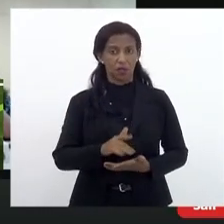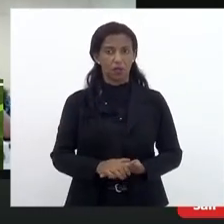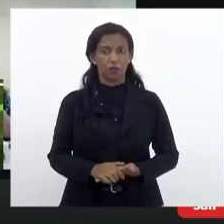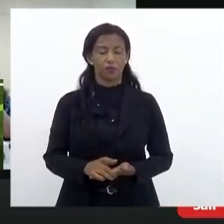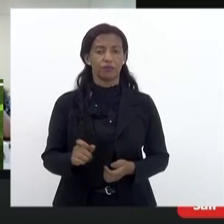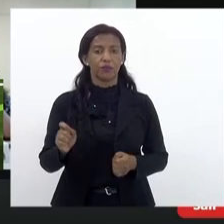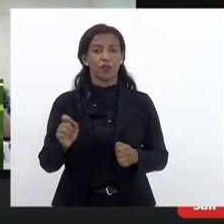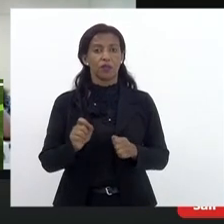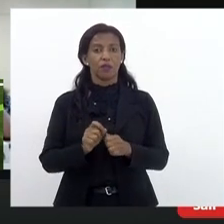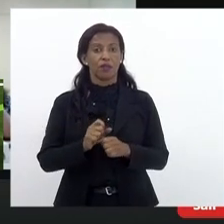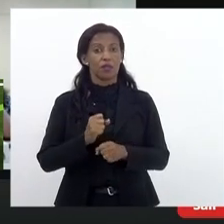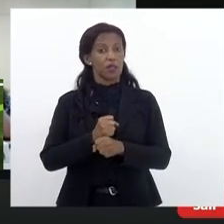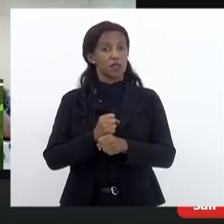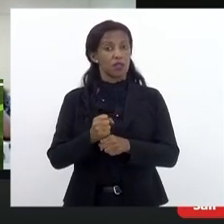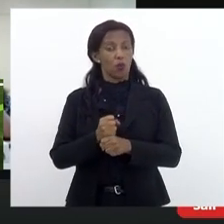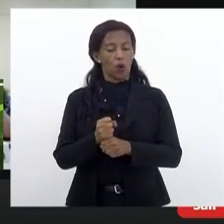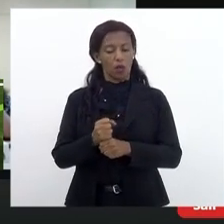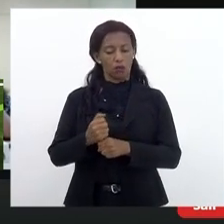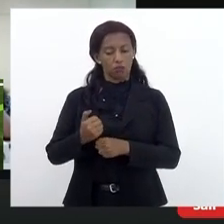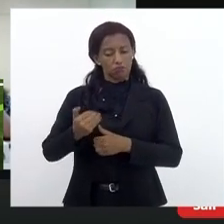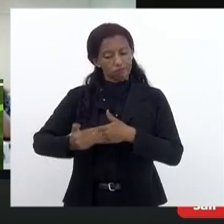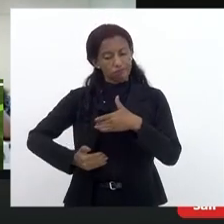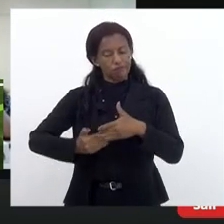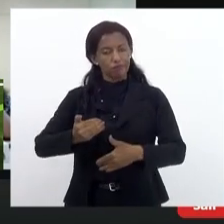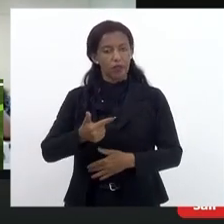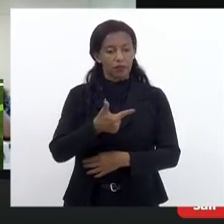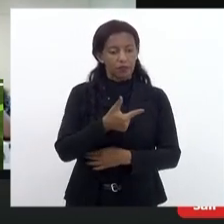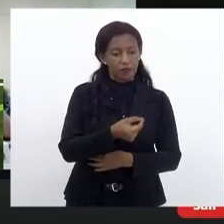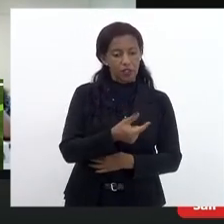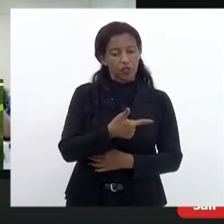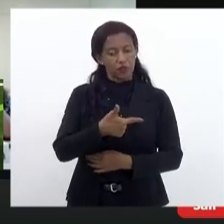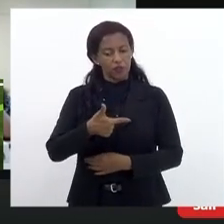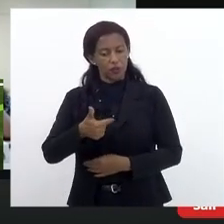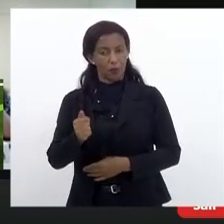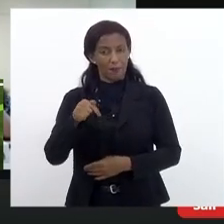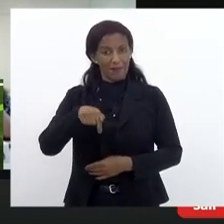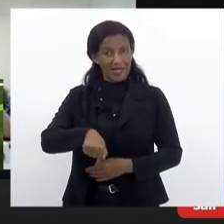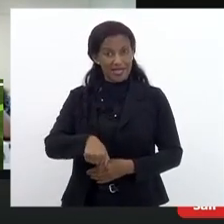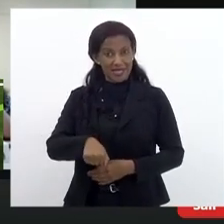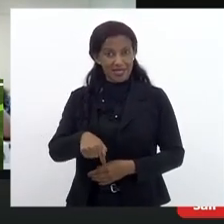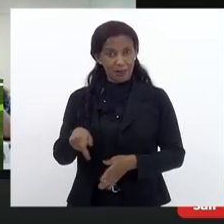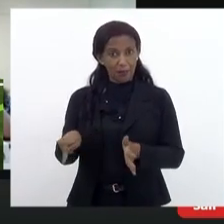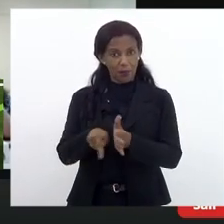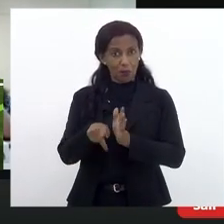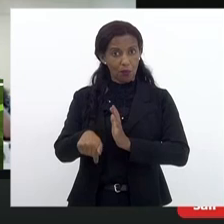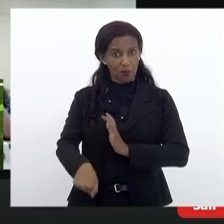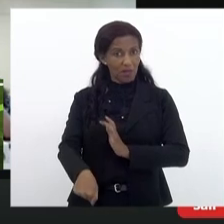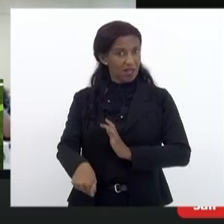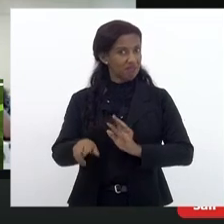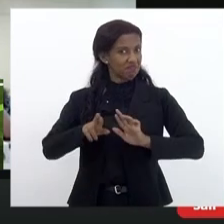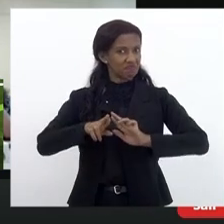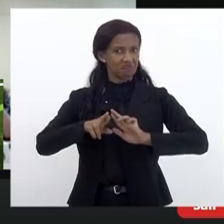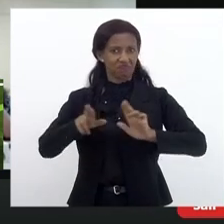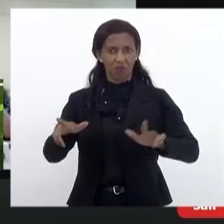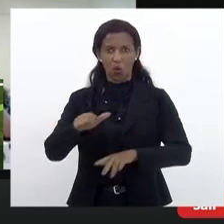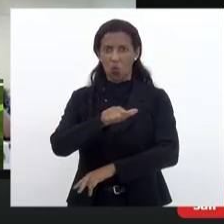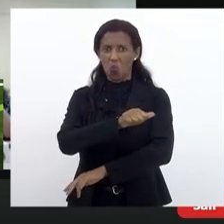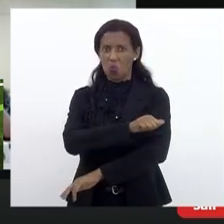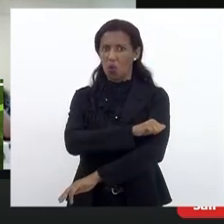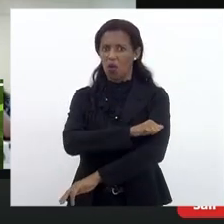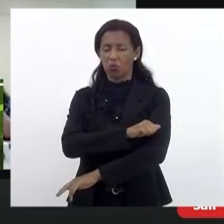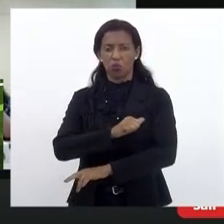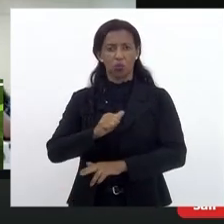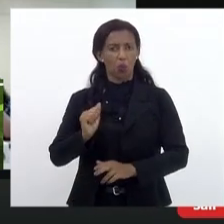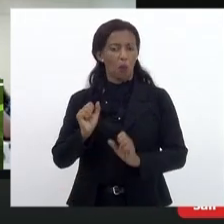fazer com que o ano fosse contínuo, 2020 e 2021. Mas este ano as diretrizes são outras, o aluno pode